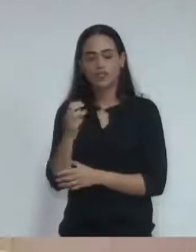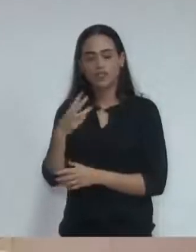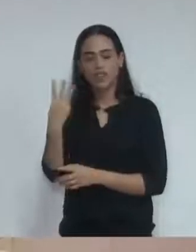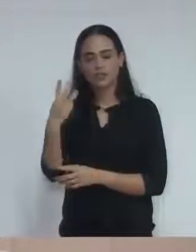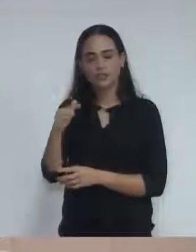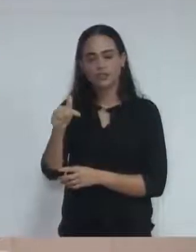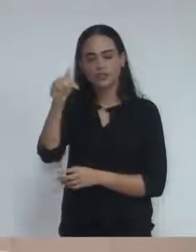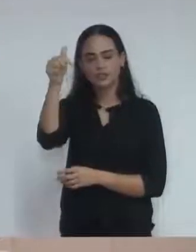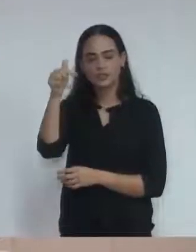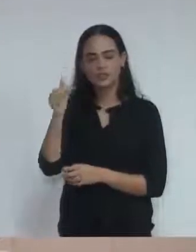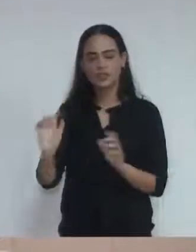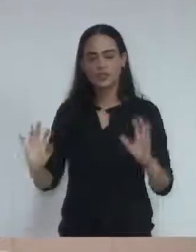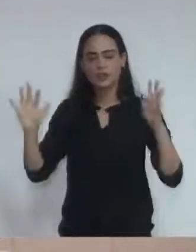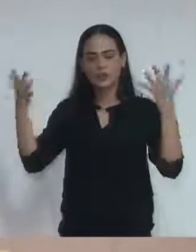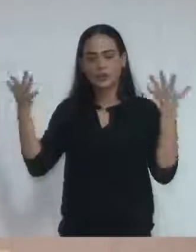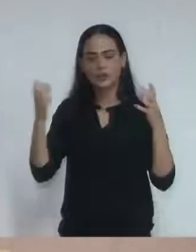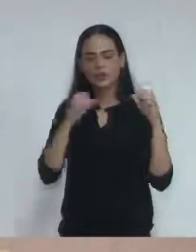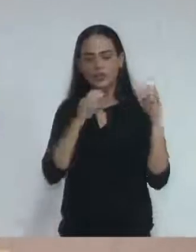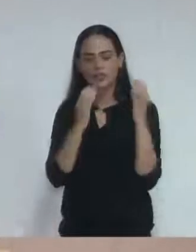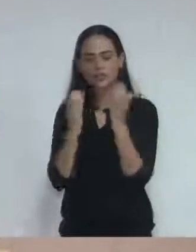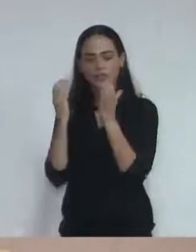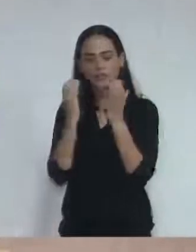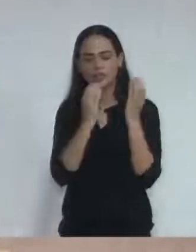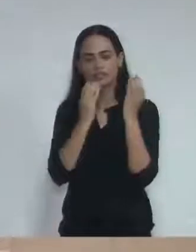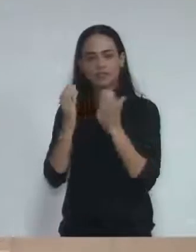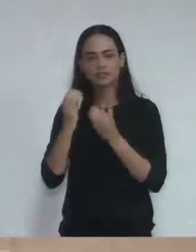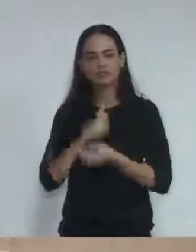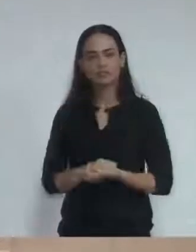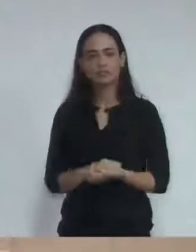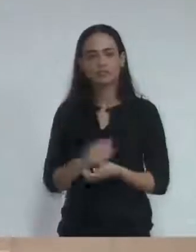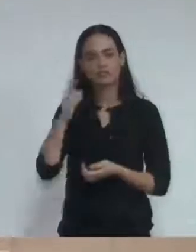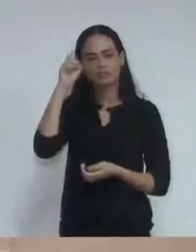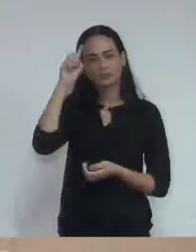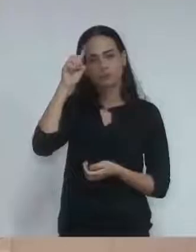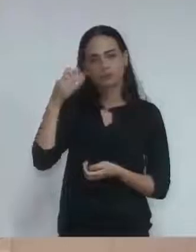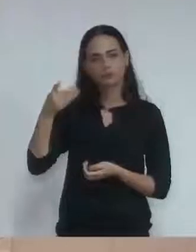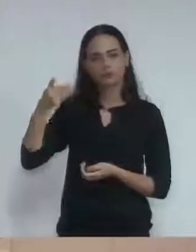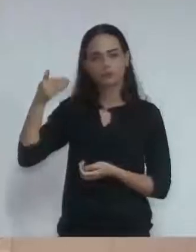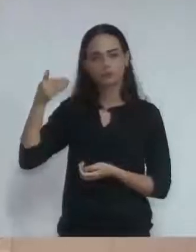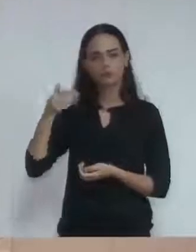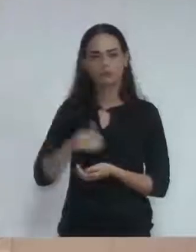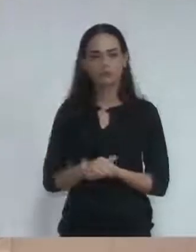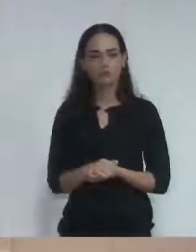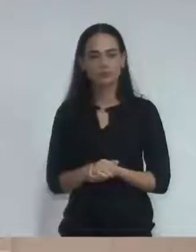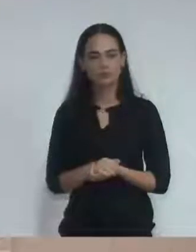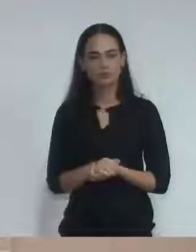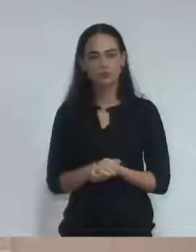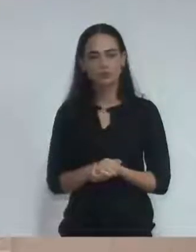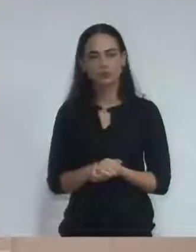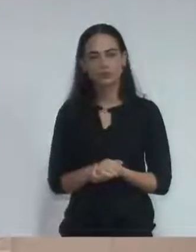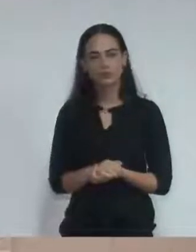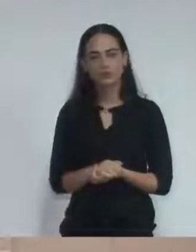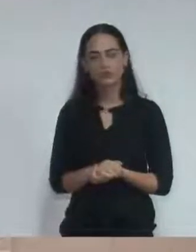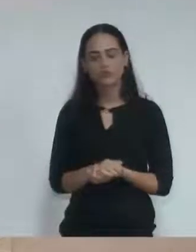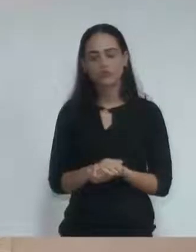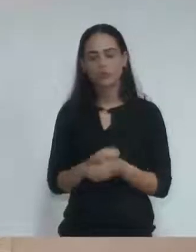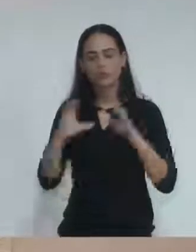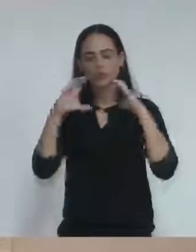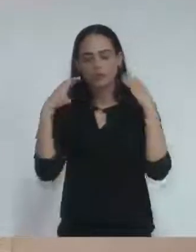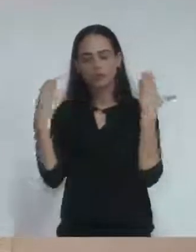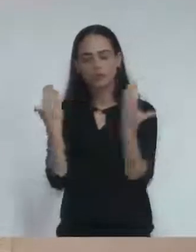nos dias 21, 22, 28 e 29 de abril de 2018, no Parque Municipal Jaime Ferraguti. E que do deliberado dessa casa de leis,